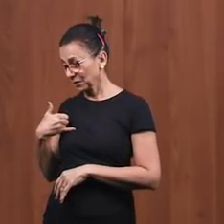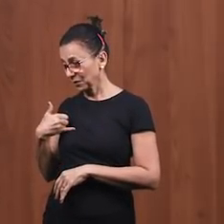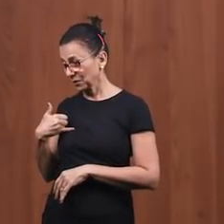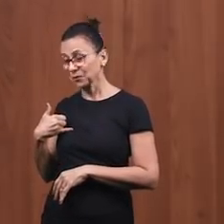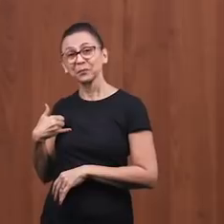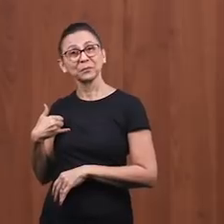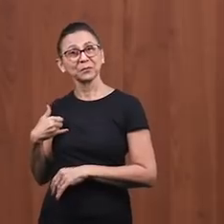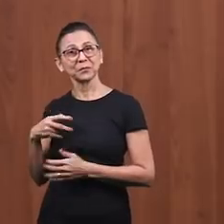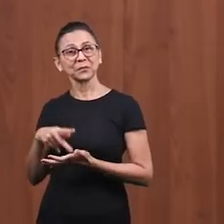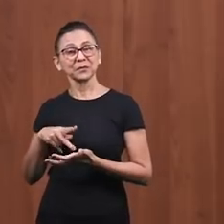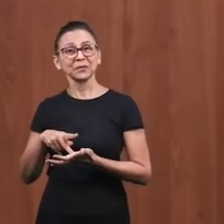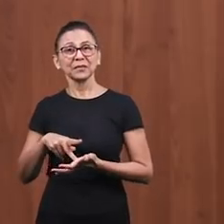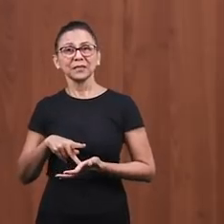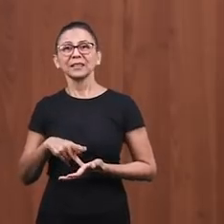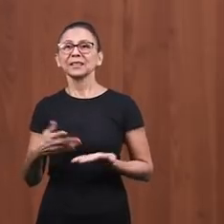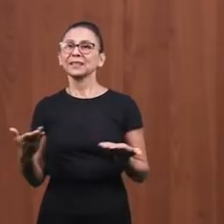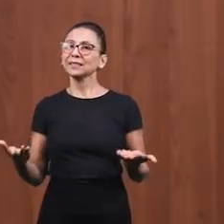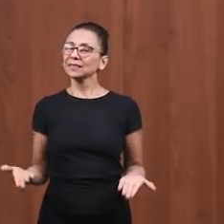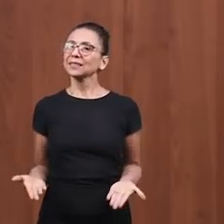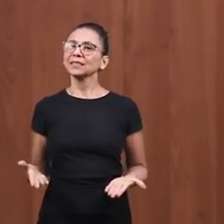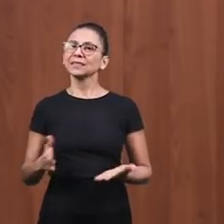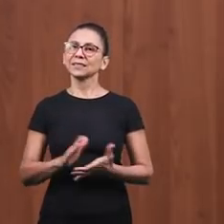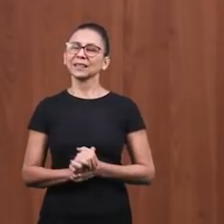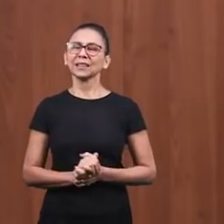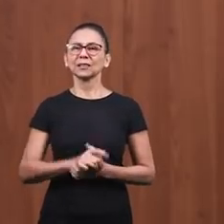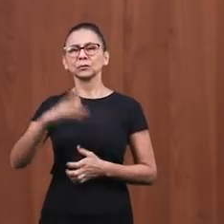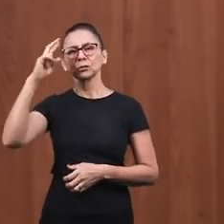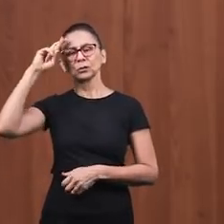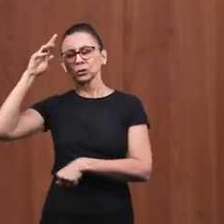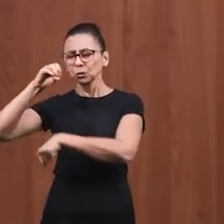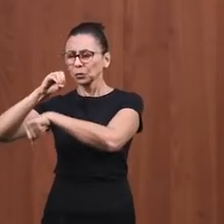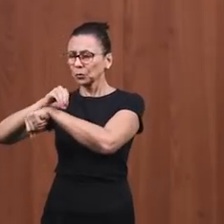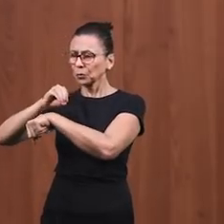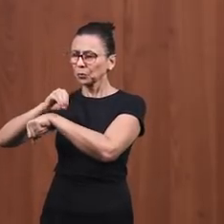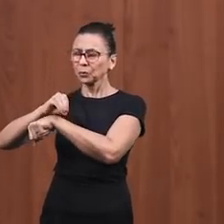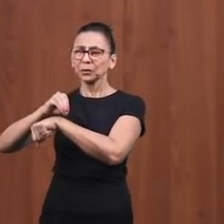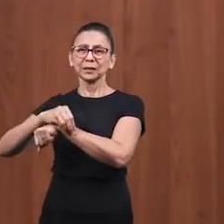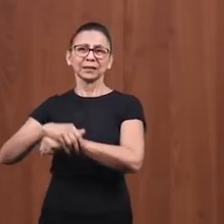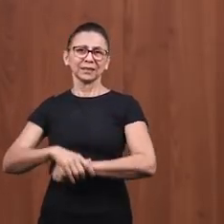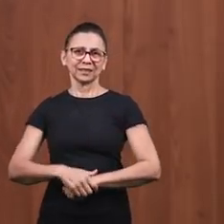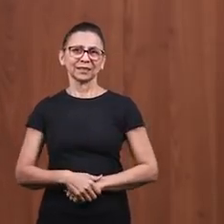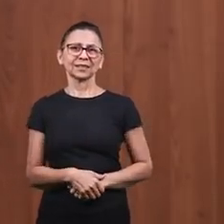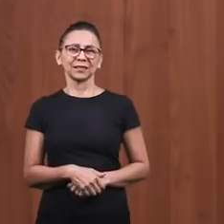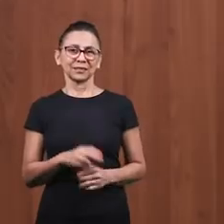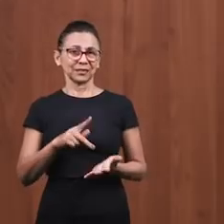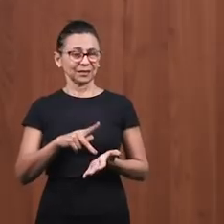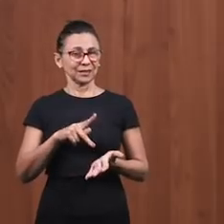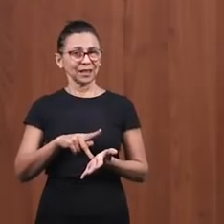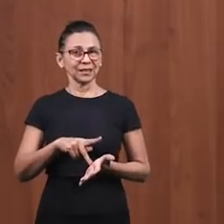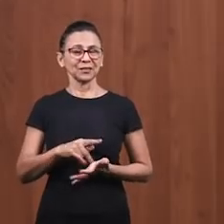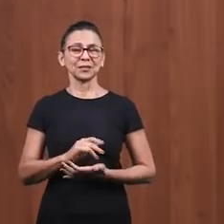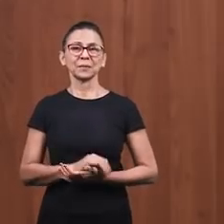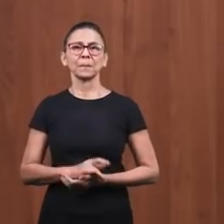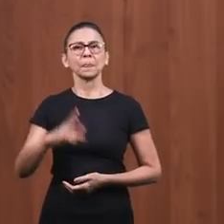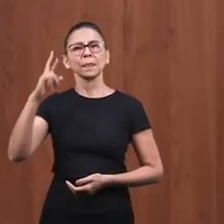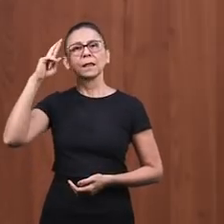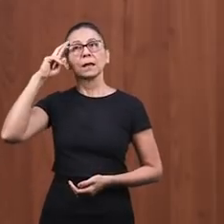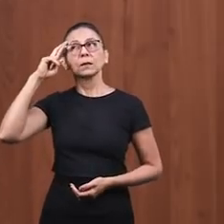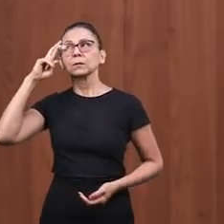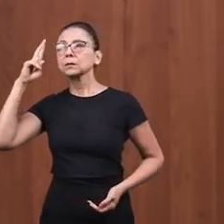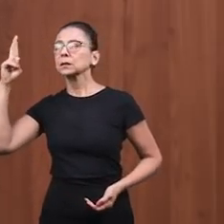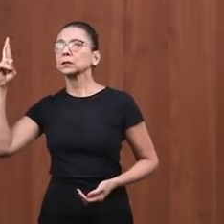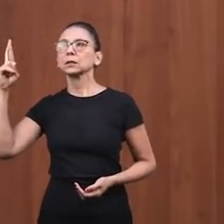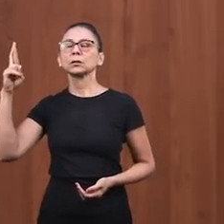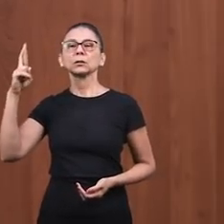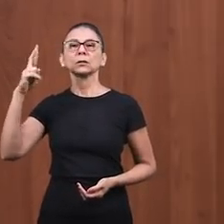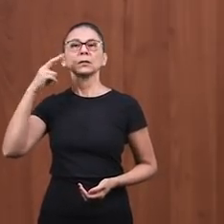Ele passou uma noite cuidando do machucado. Conversou com o homem. É assim, o Senhor faz conosco, né? O Senhor